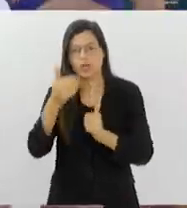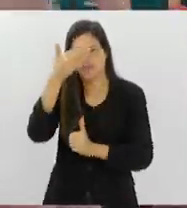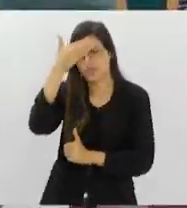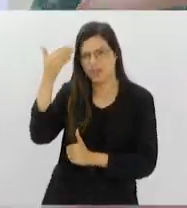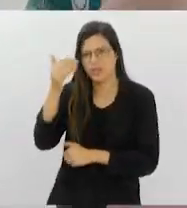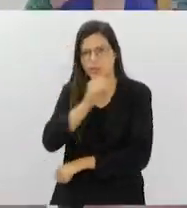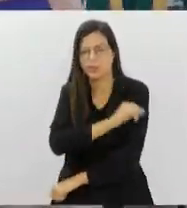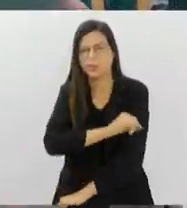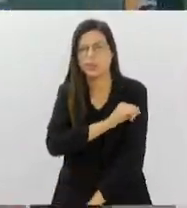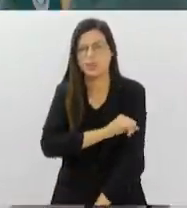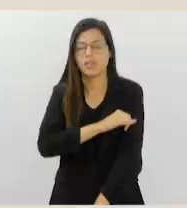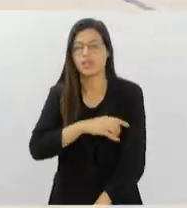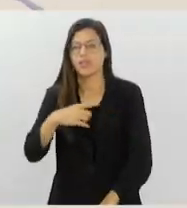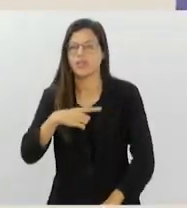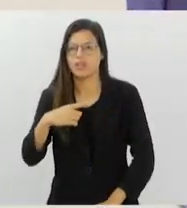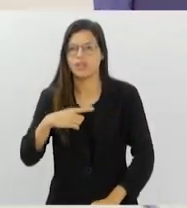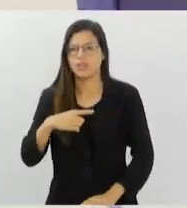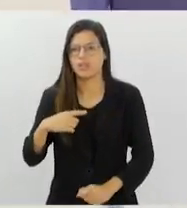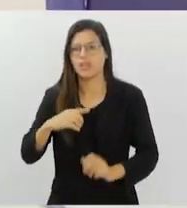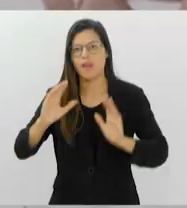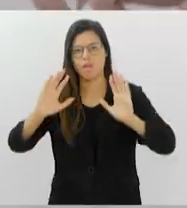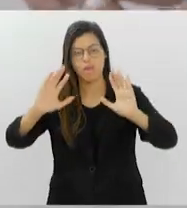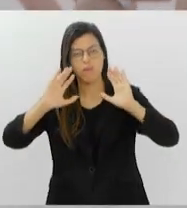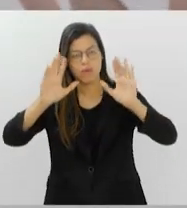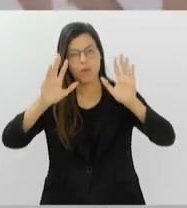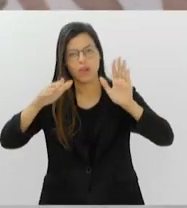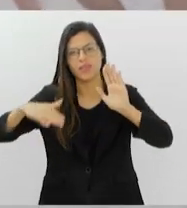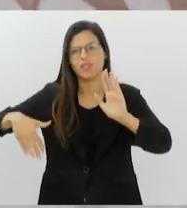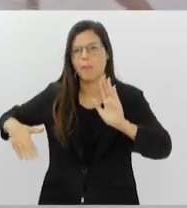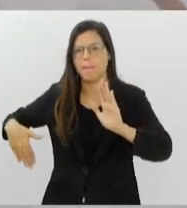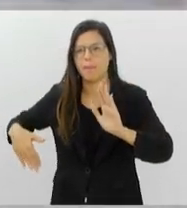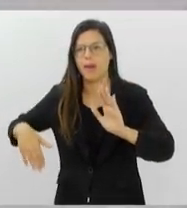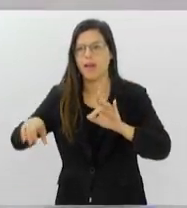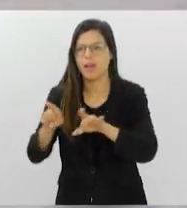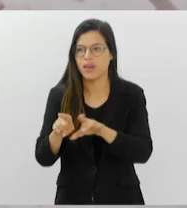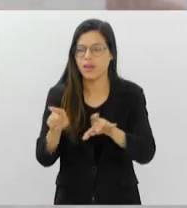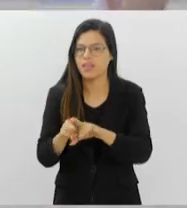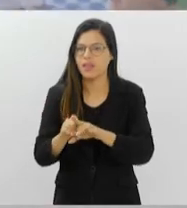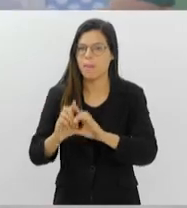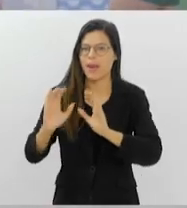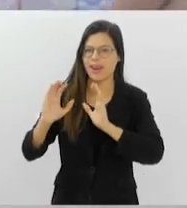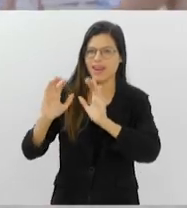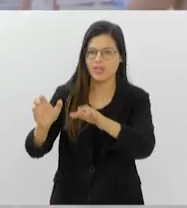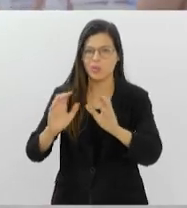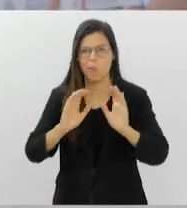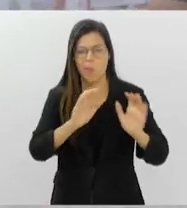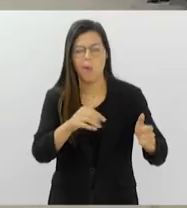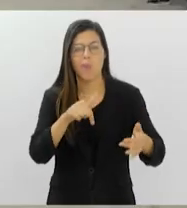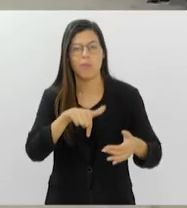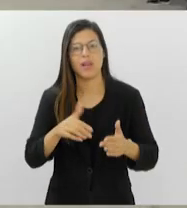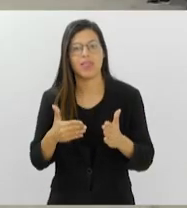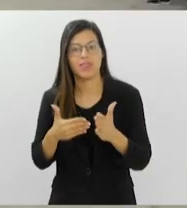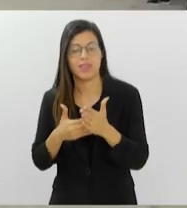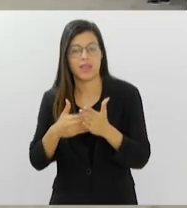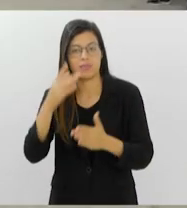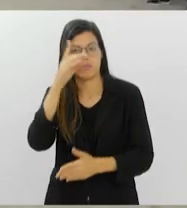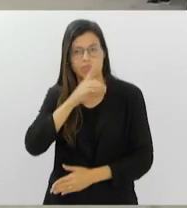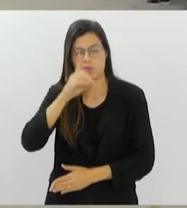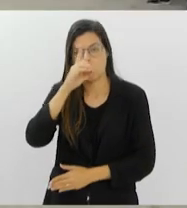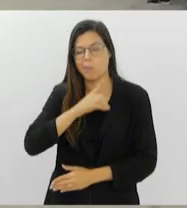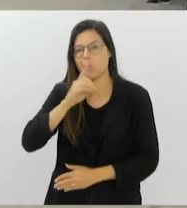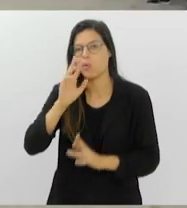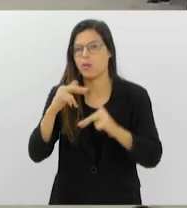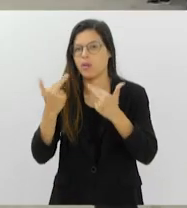tem modalidades como beat soccer, beat vôlei e beat handball. As competições vão até domingo, reunindo aproximadamente